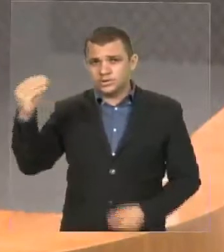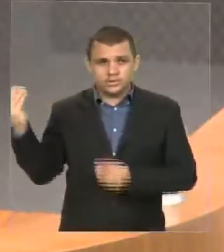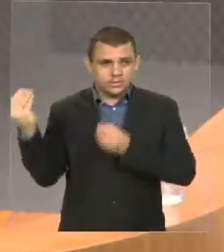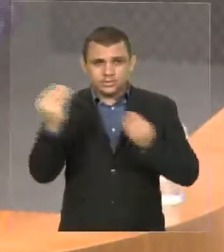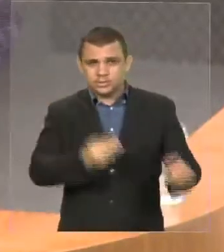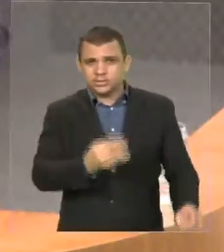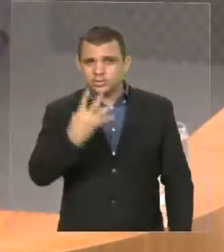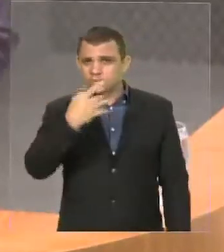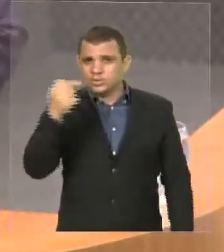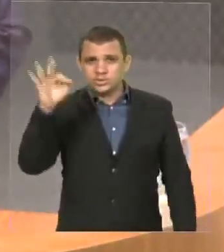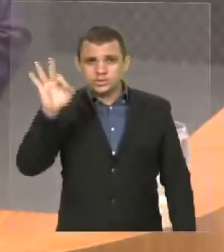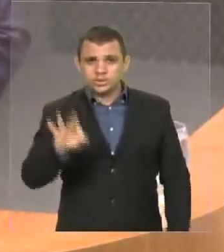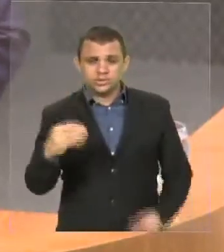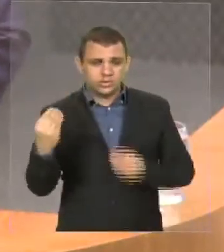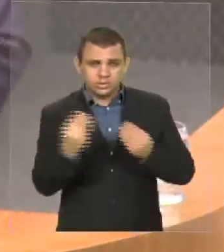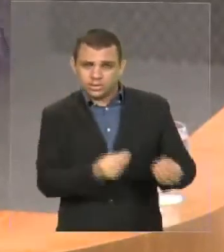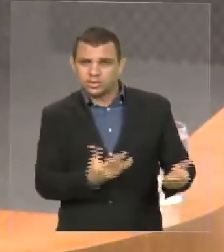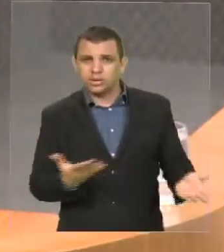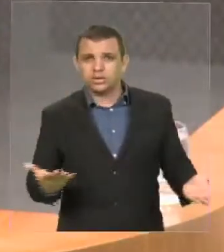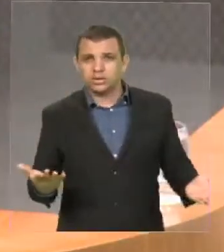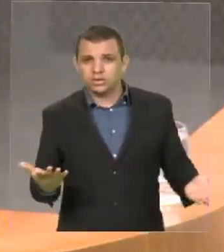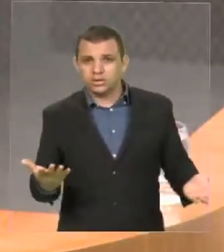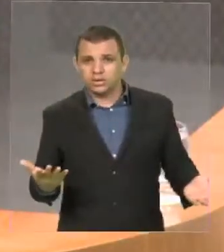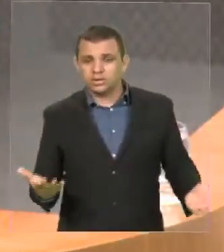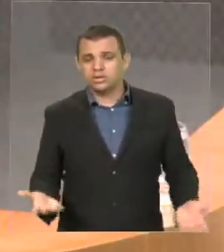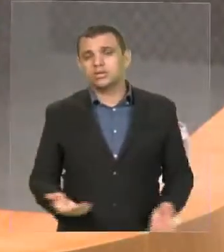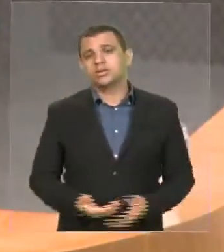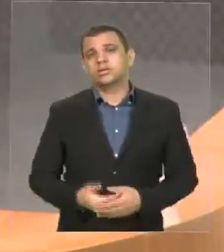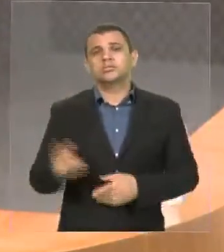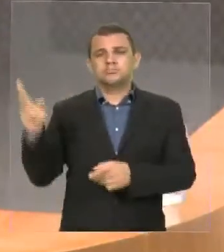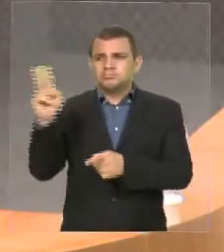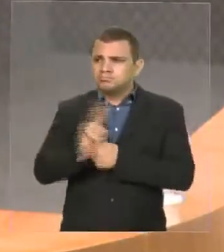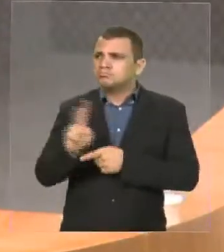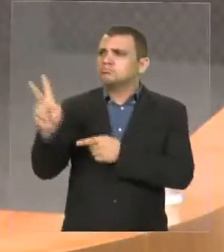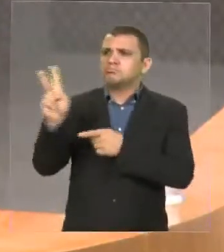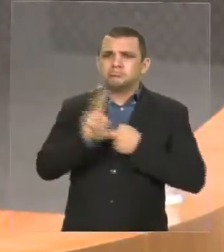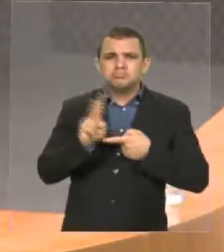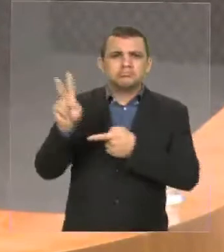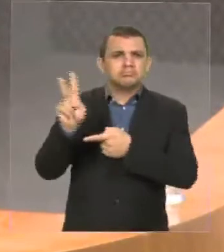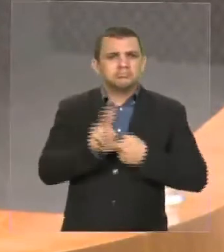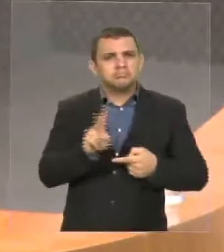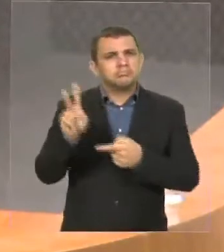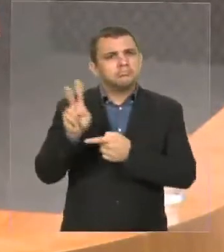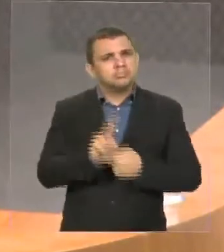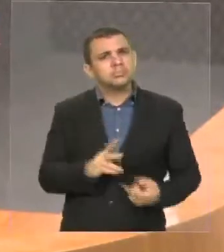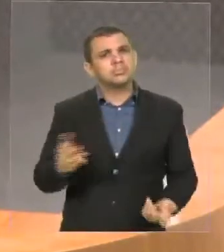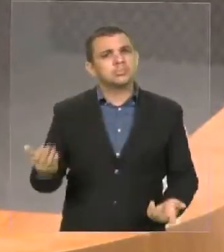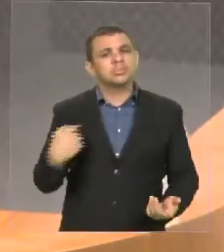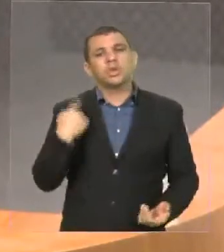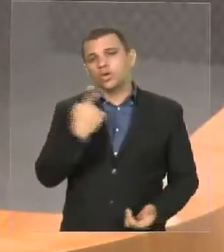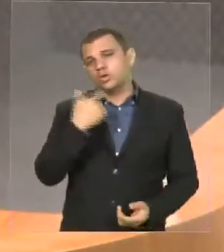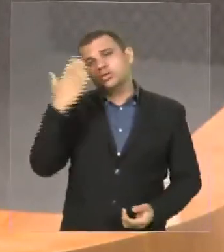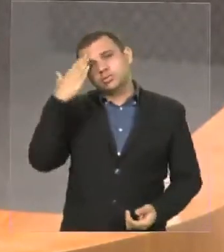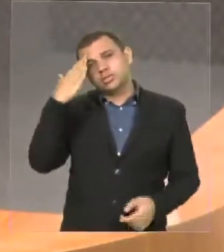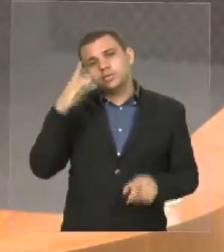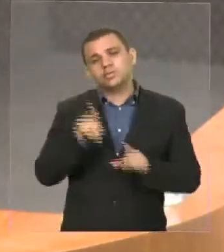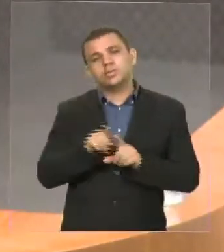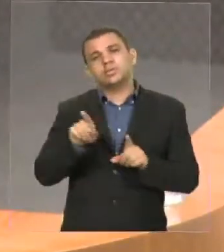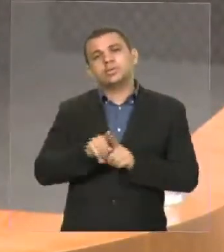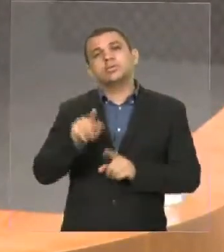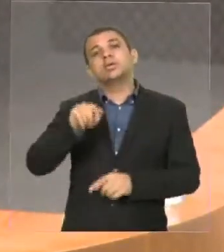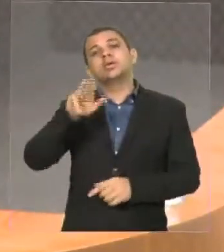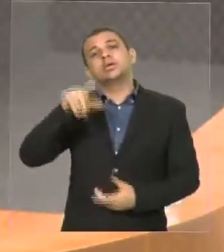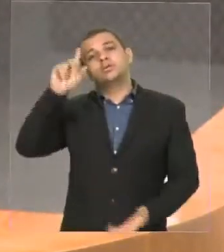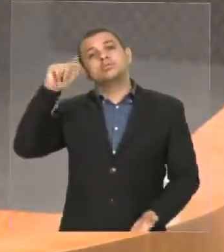governo da Dilma para ele. É um empréstimo atrás de empréstimos que nós sabemos que quem coloca a palavra final